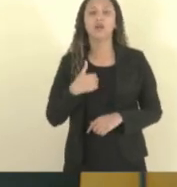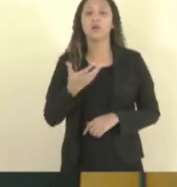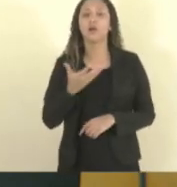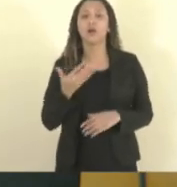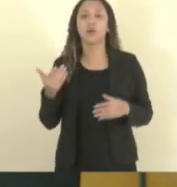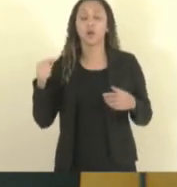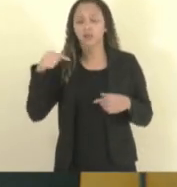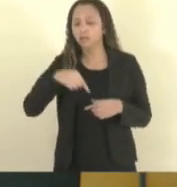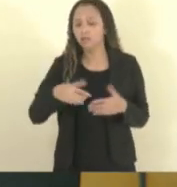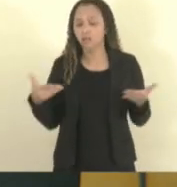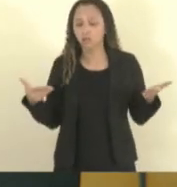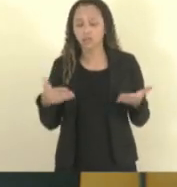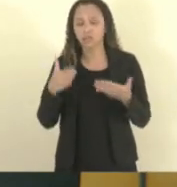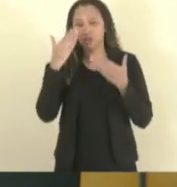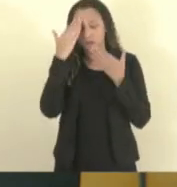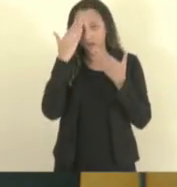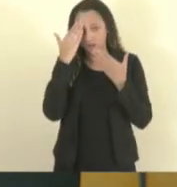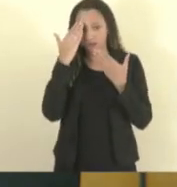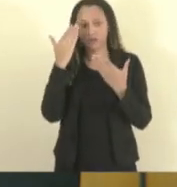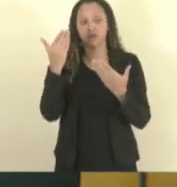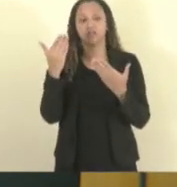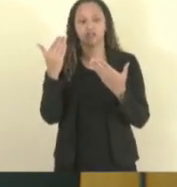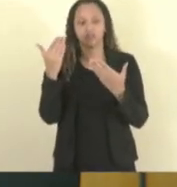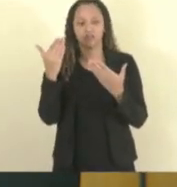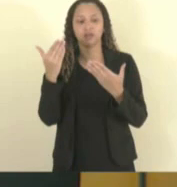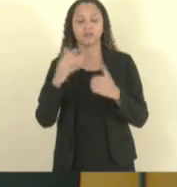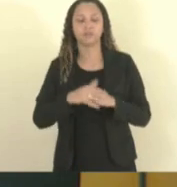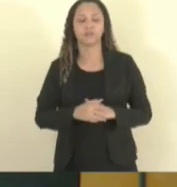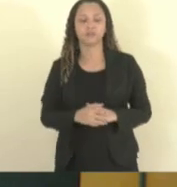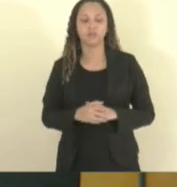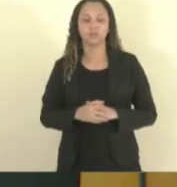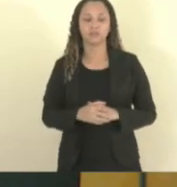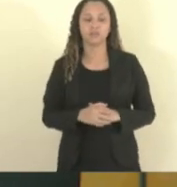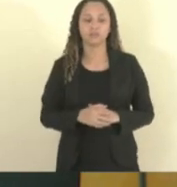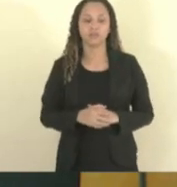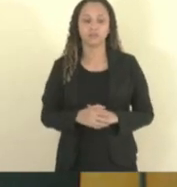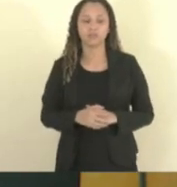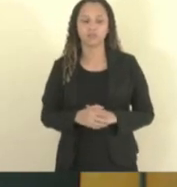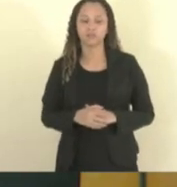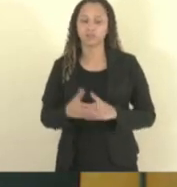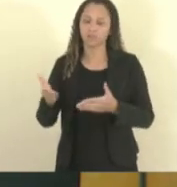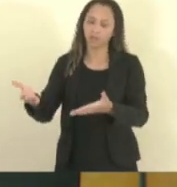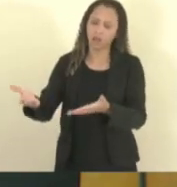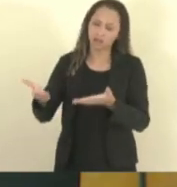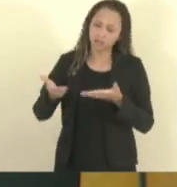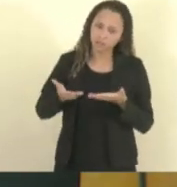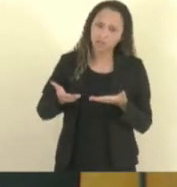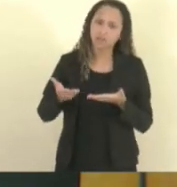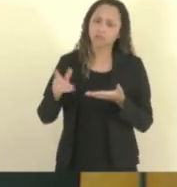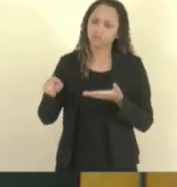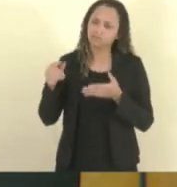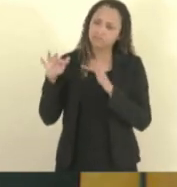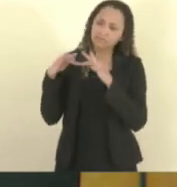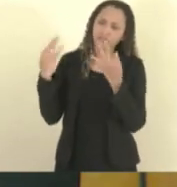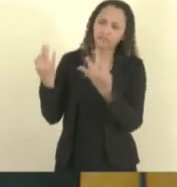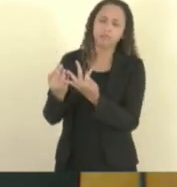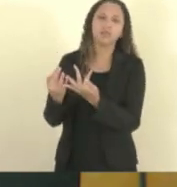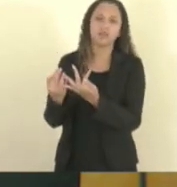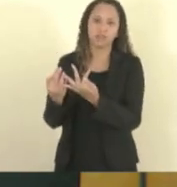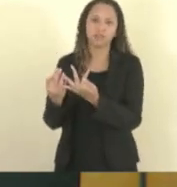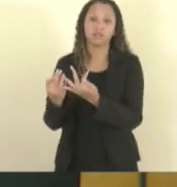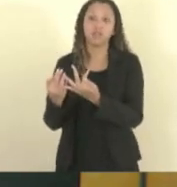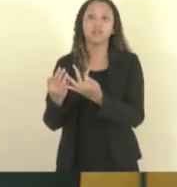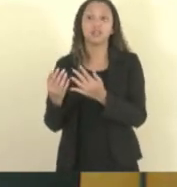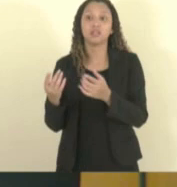agradecer a recepção da família, mas eu gostaria de